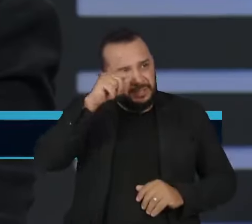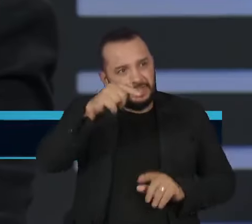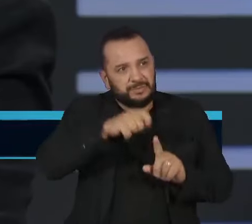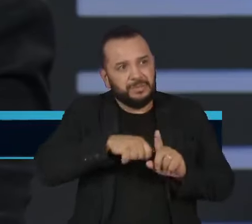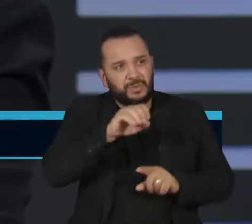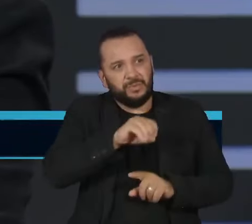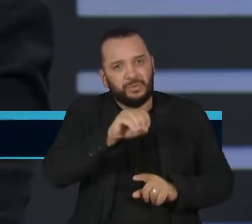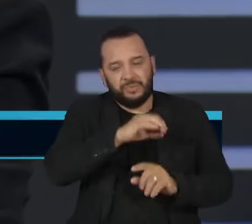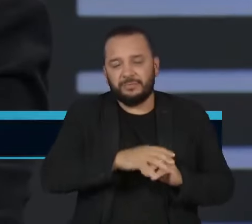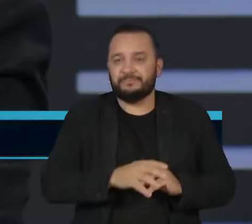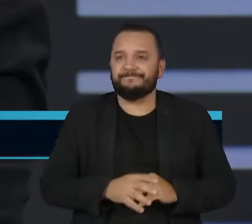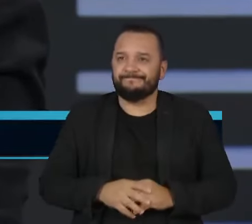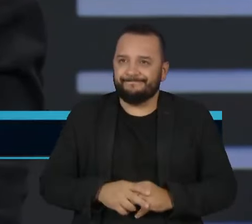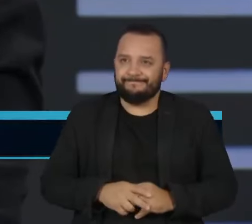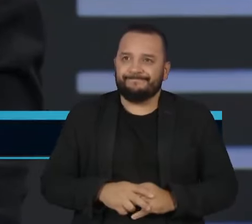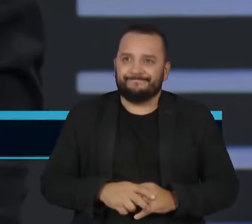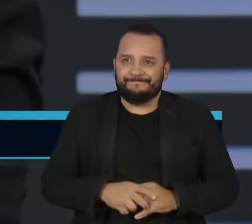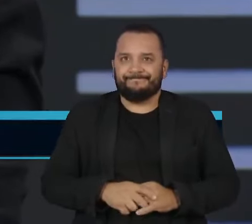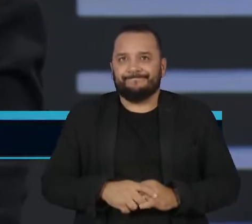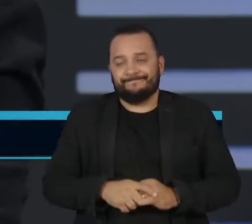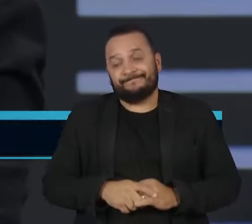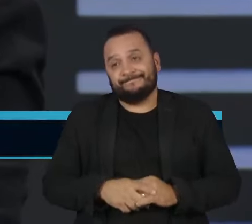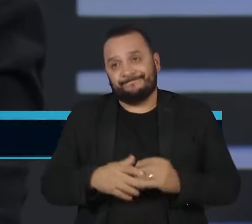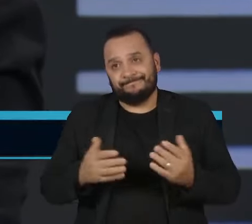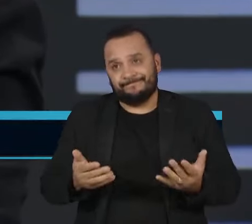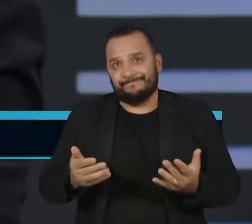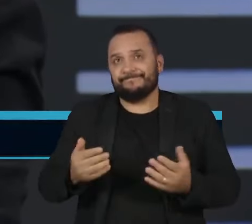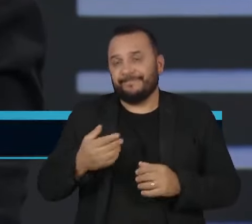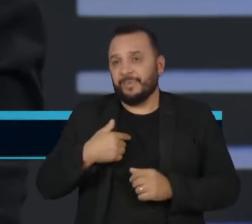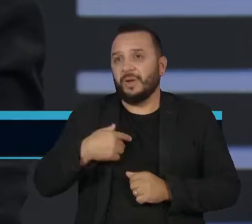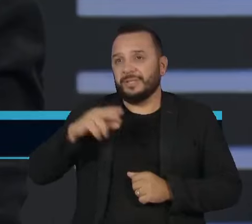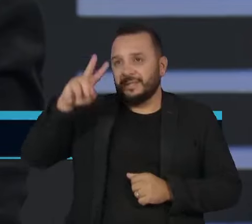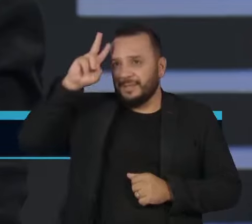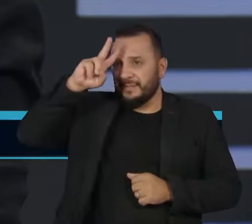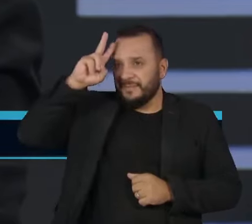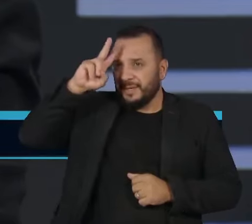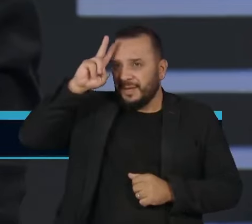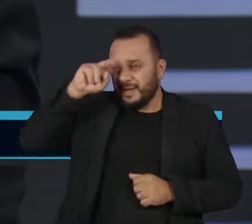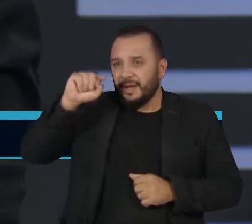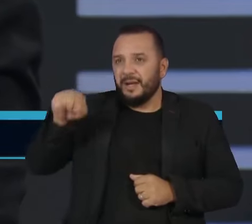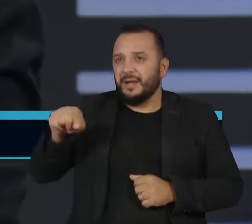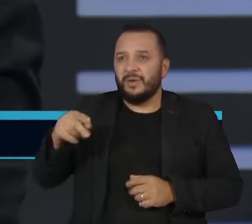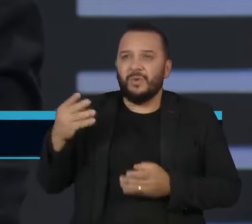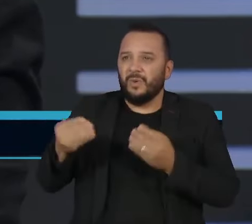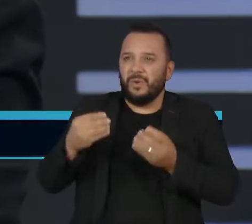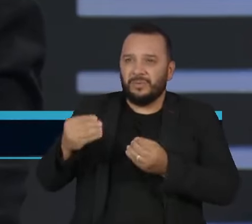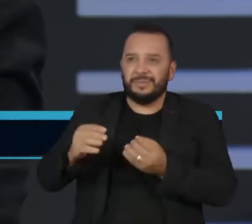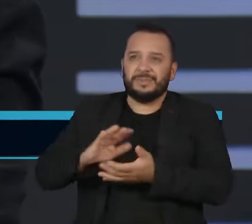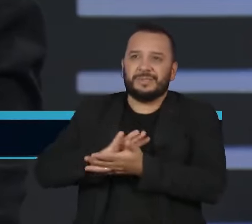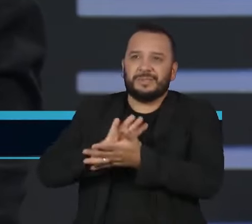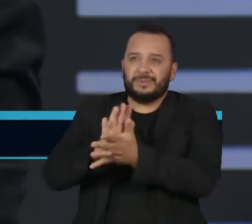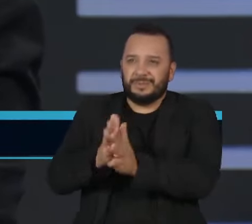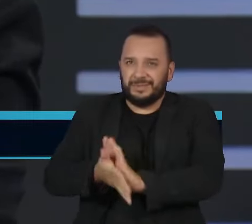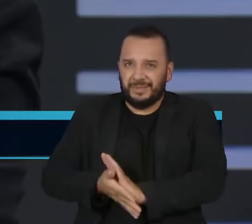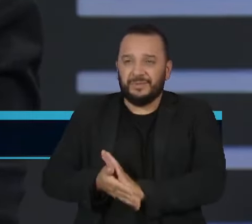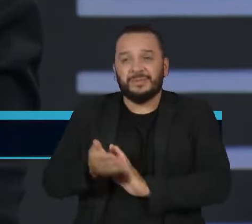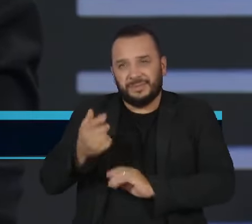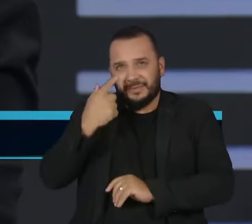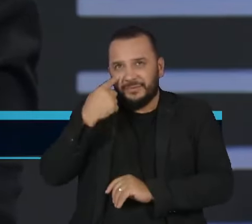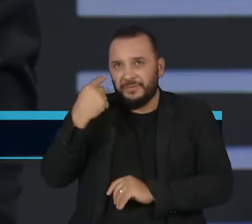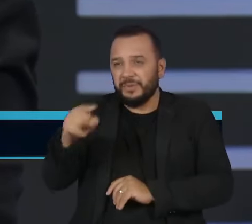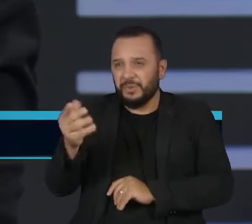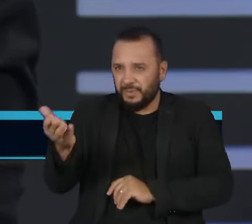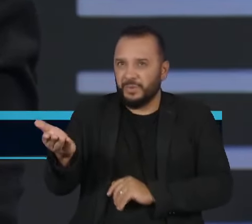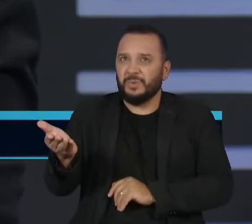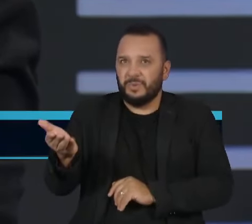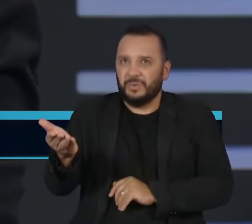É, tudo aquilo que serve para não esquecer o horror de qualquer lado, de onde venha, e esse veio e veio com